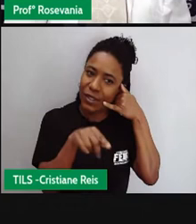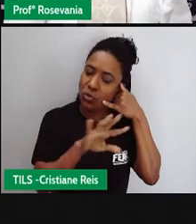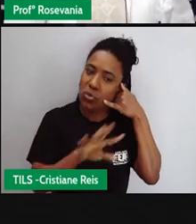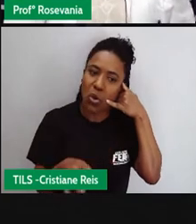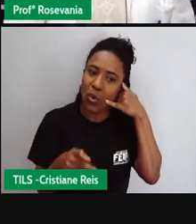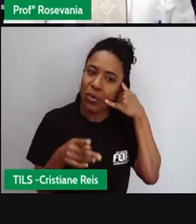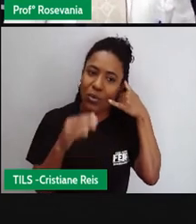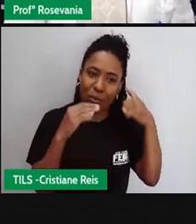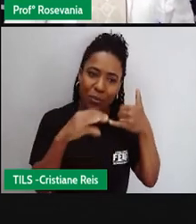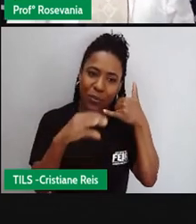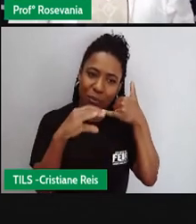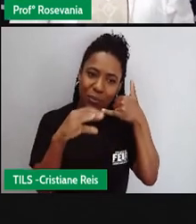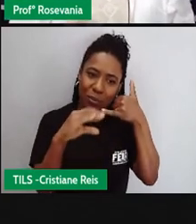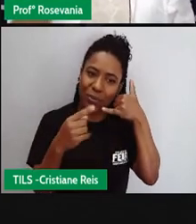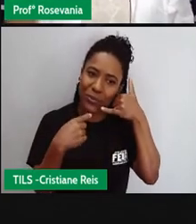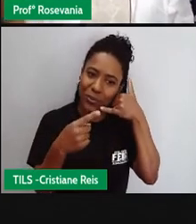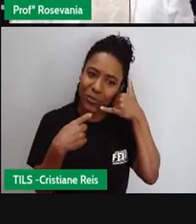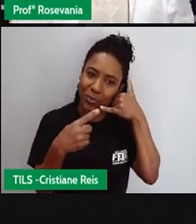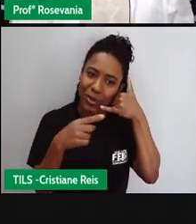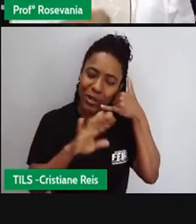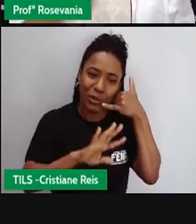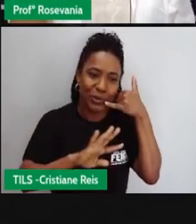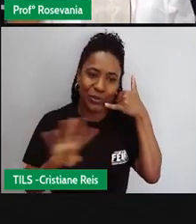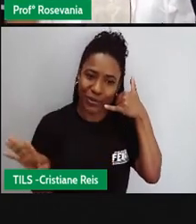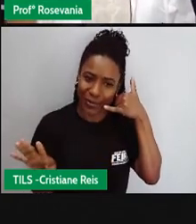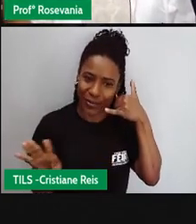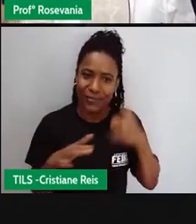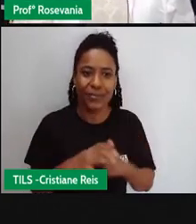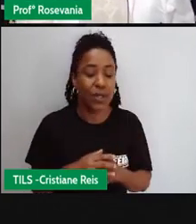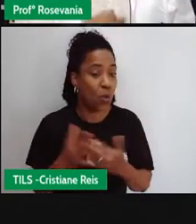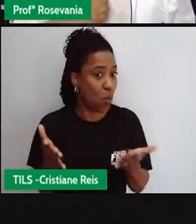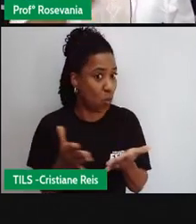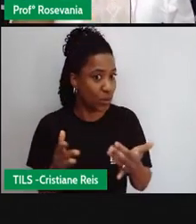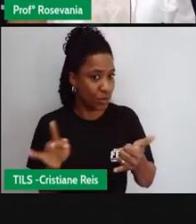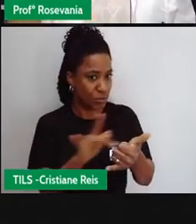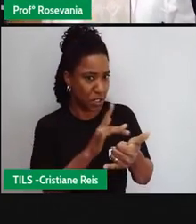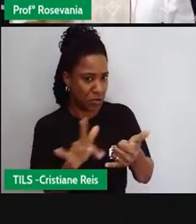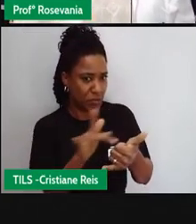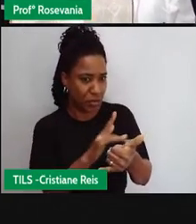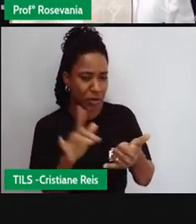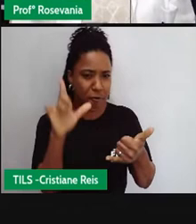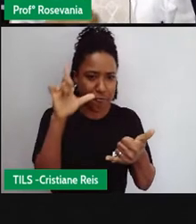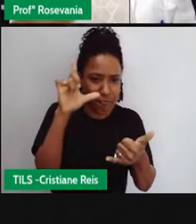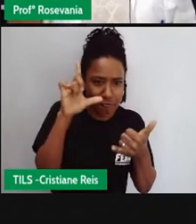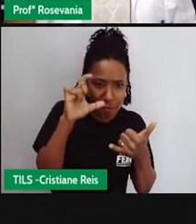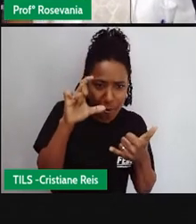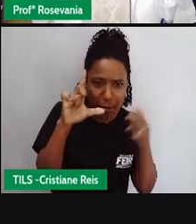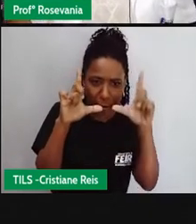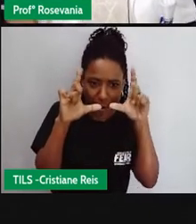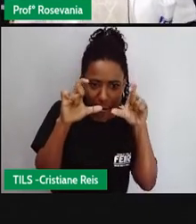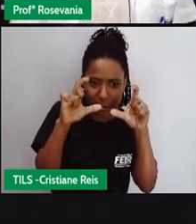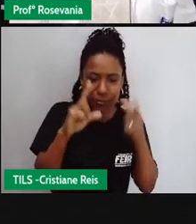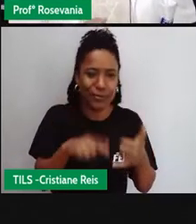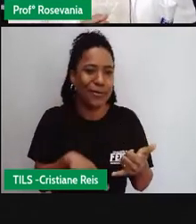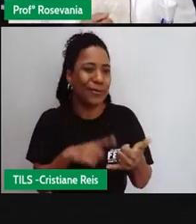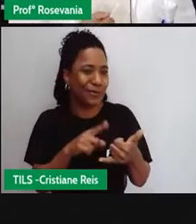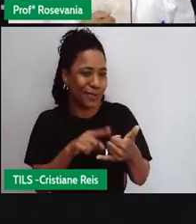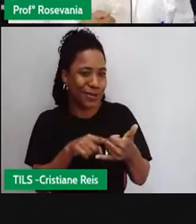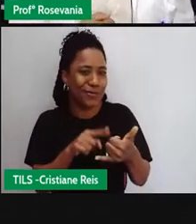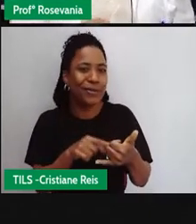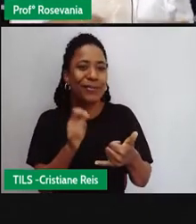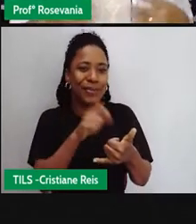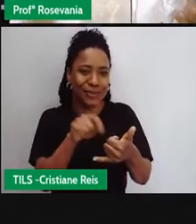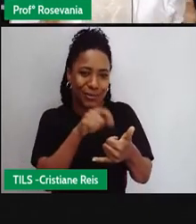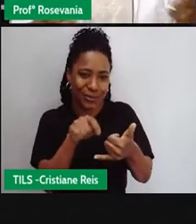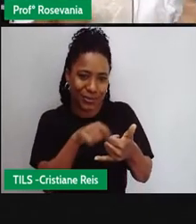nos aparelhos telefônicos eles são agendas eles são máquinas fotográficas são mini computadores são